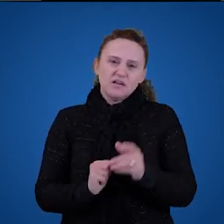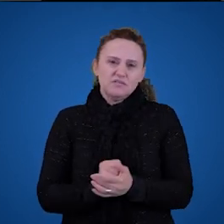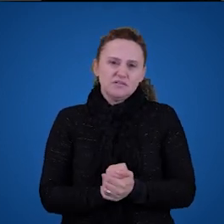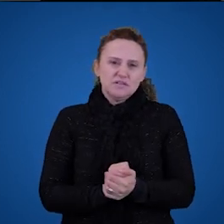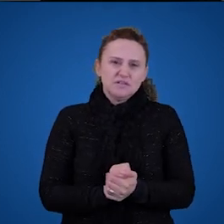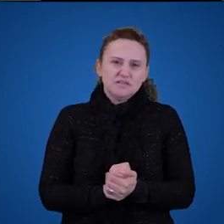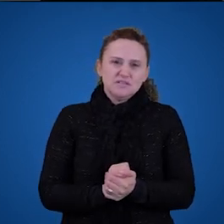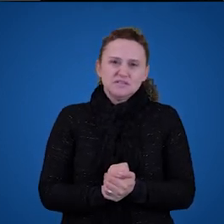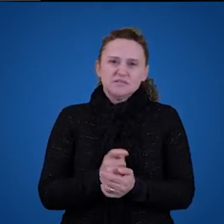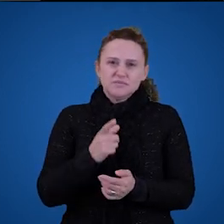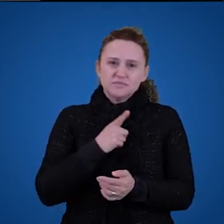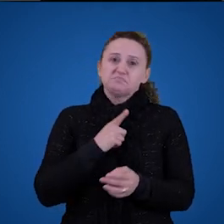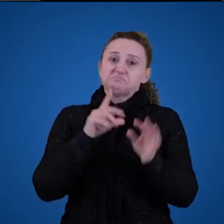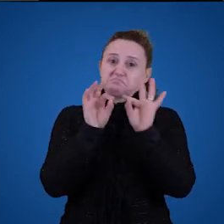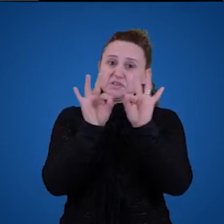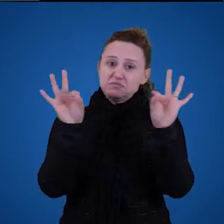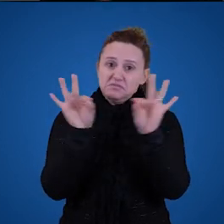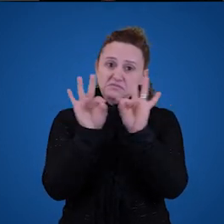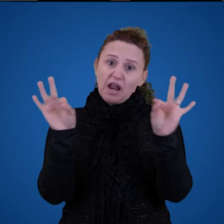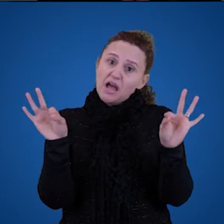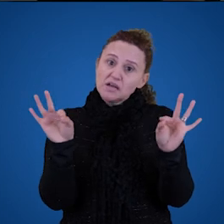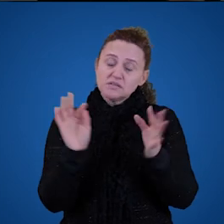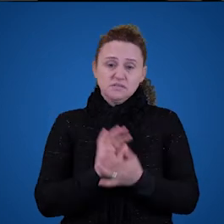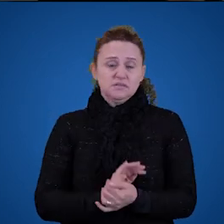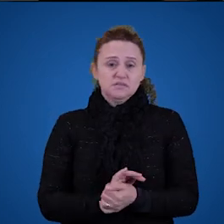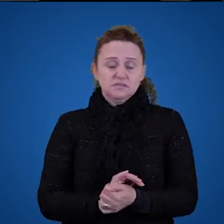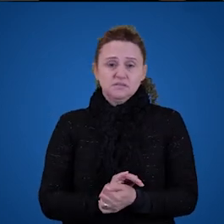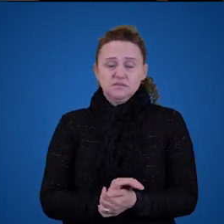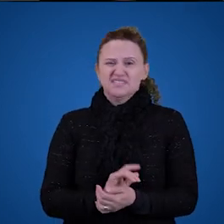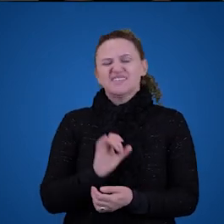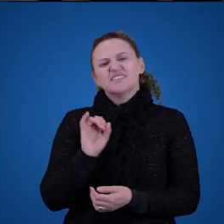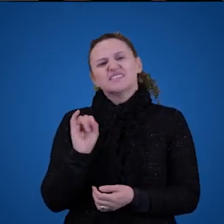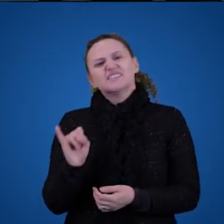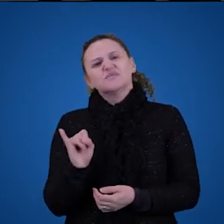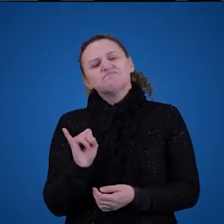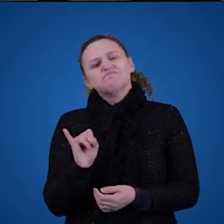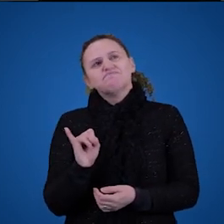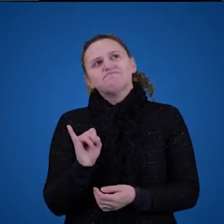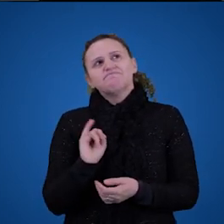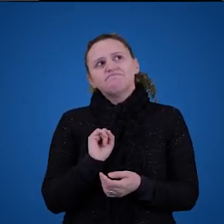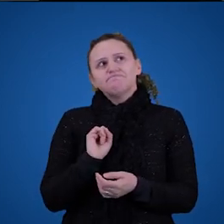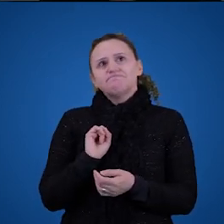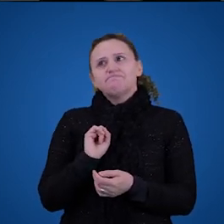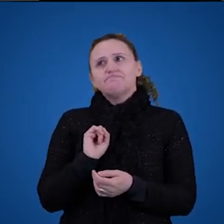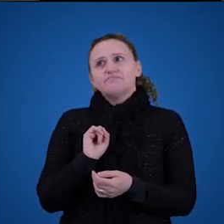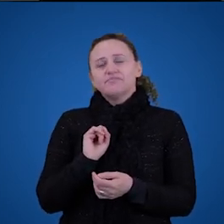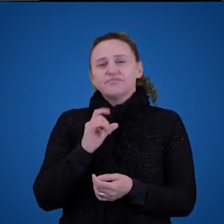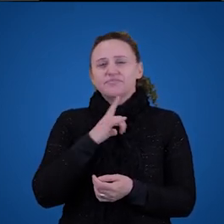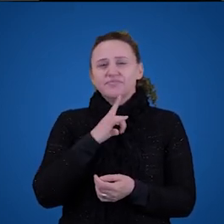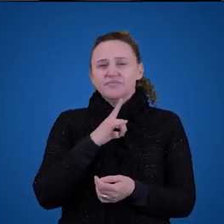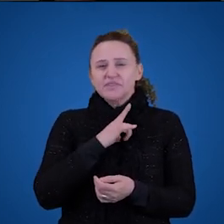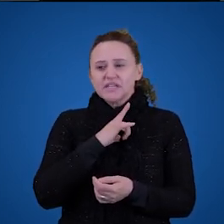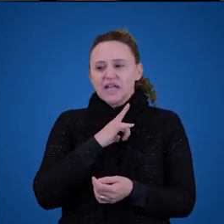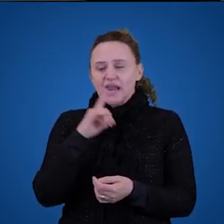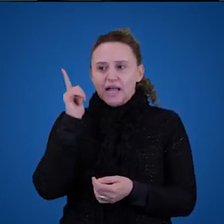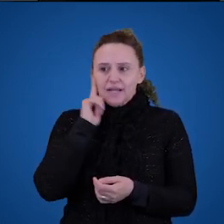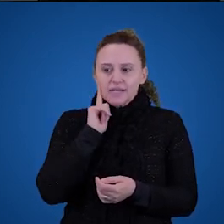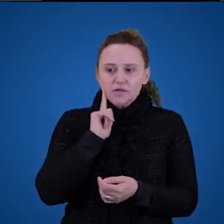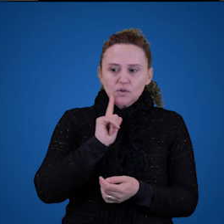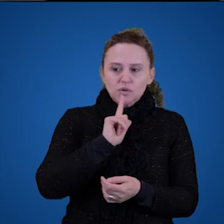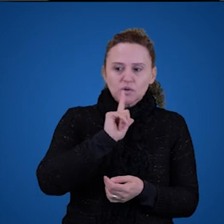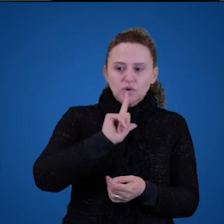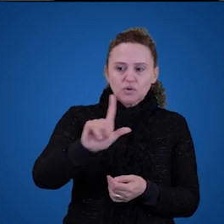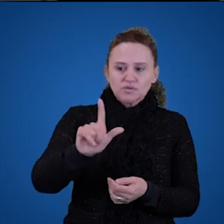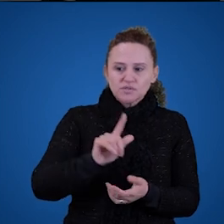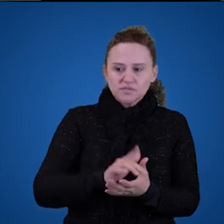são expressões subfrásicas. Mas, será que, mesmo aplicada a essas palavras, ela continua